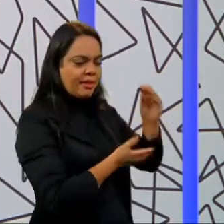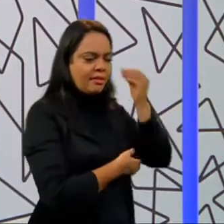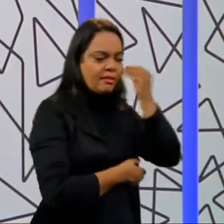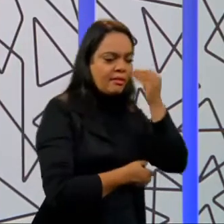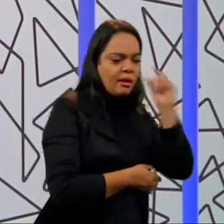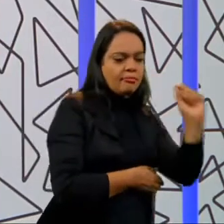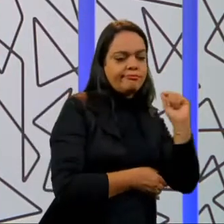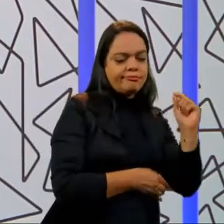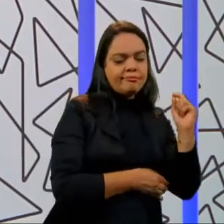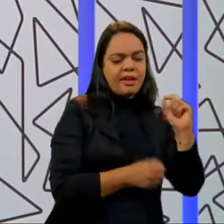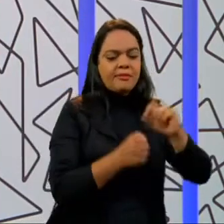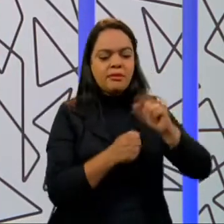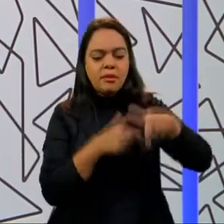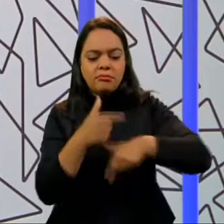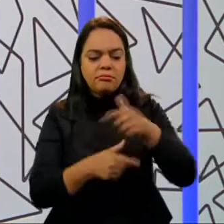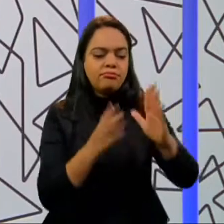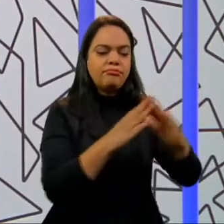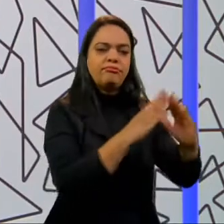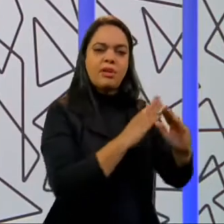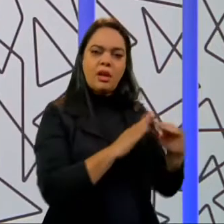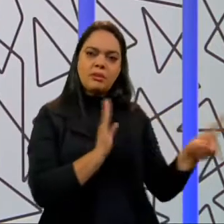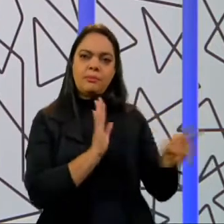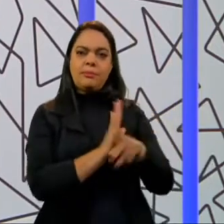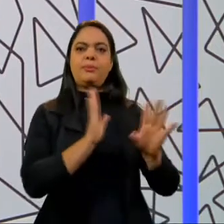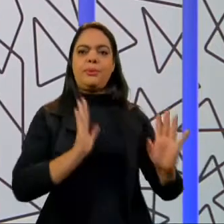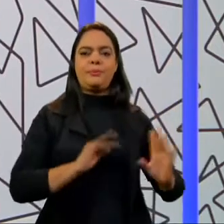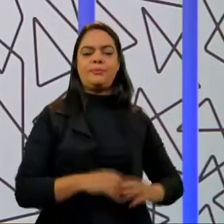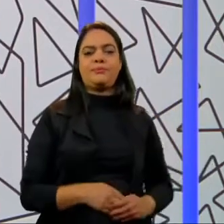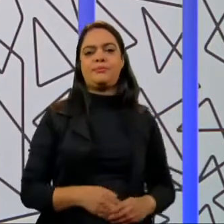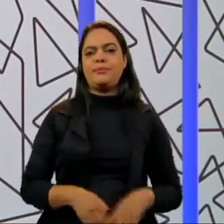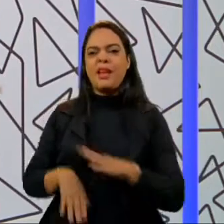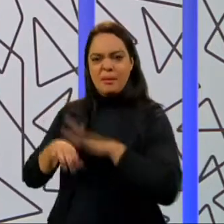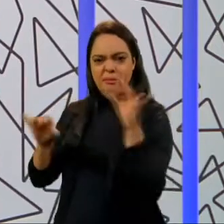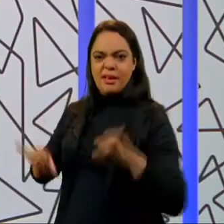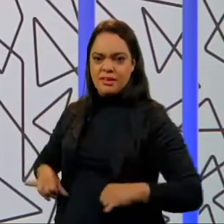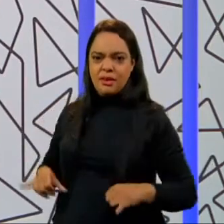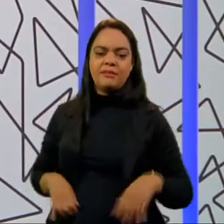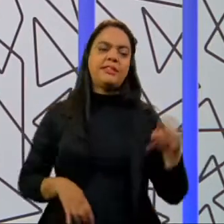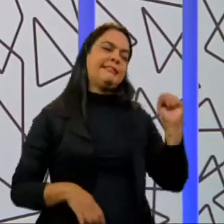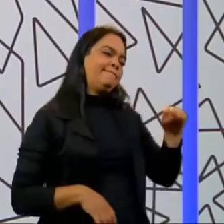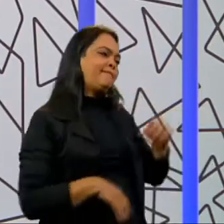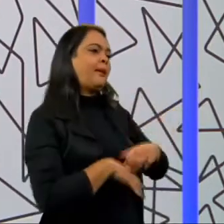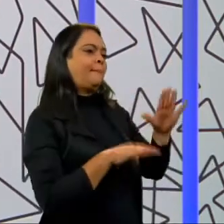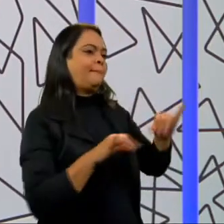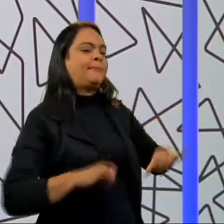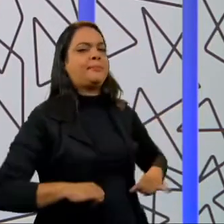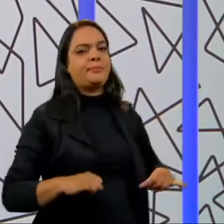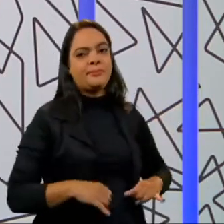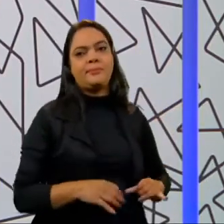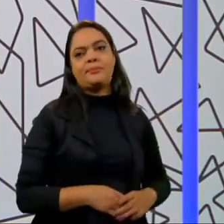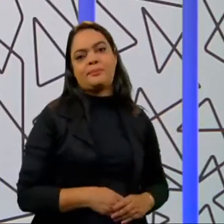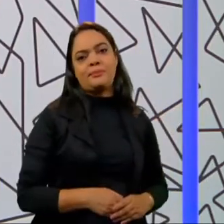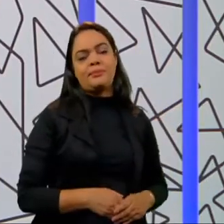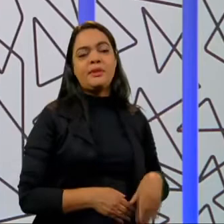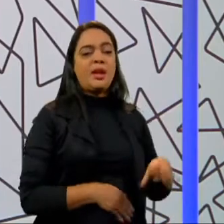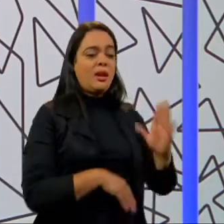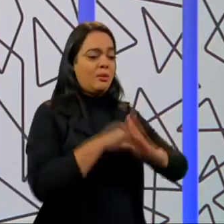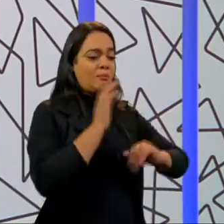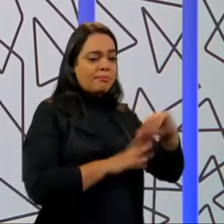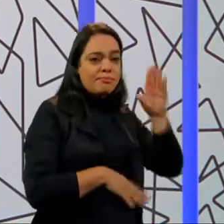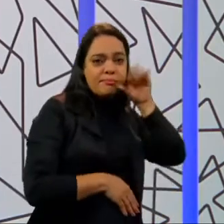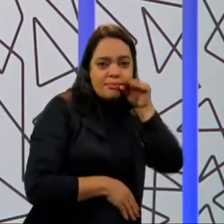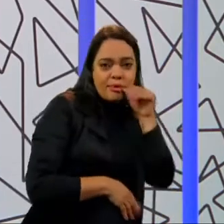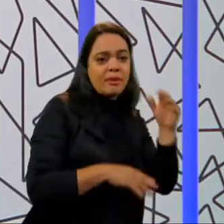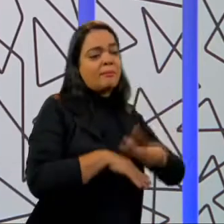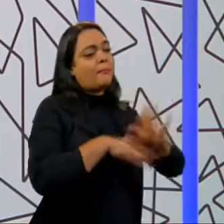internalizar esse serviço ali por conta própria. É a mais afetada. É a mais afetada. Essa classe, então, foi duramente afetada, tanto